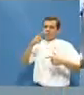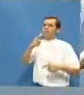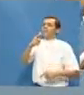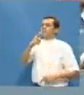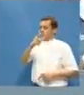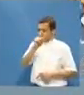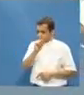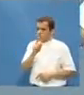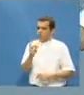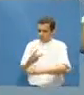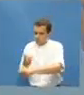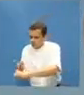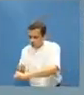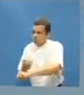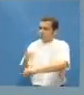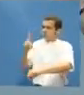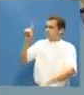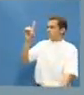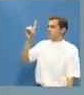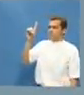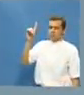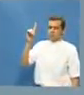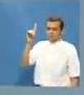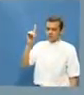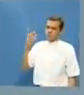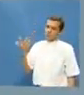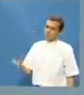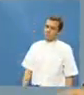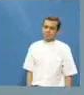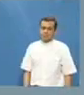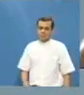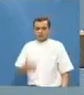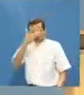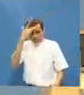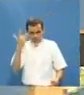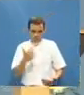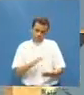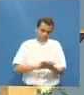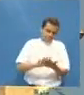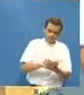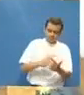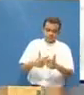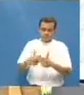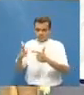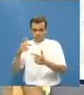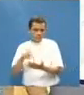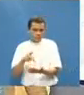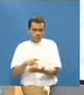quem não tem problema sério, inventa, quem não tem problema, cria